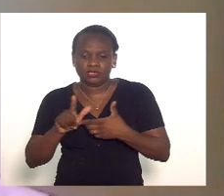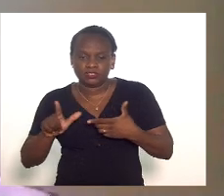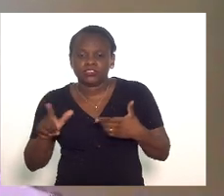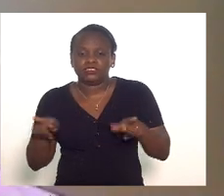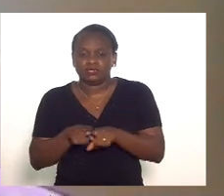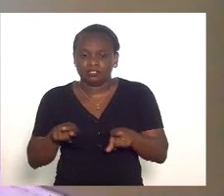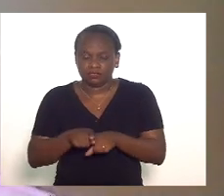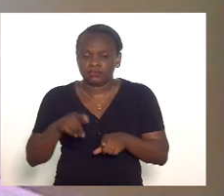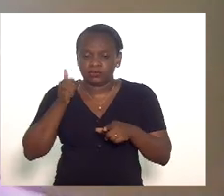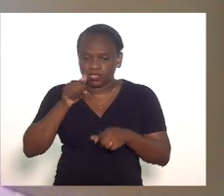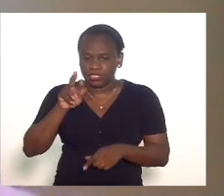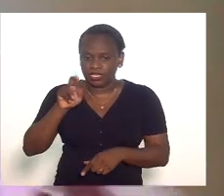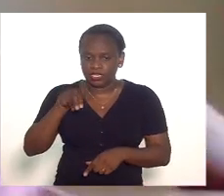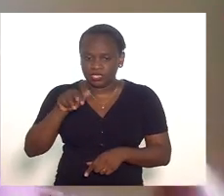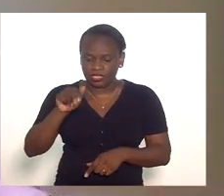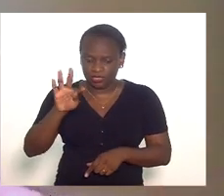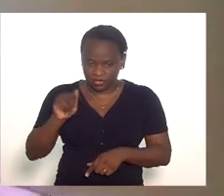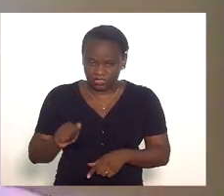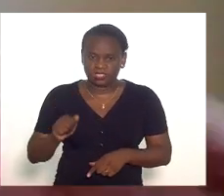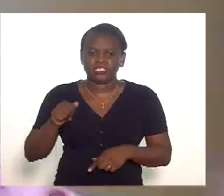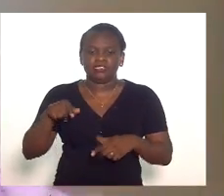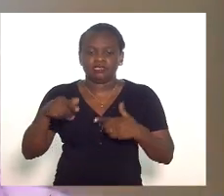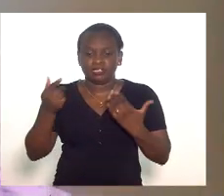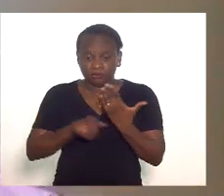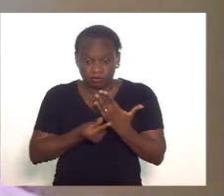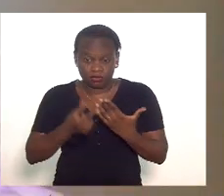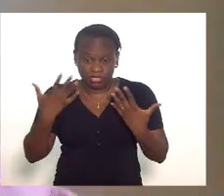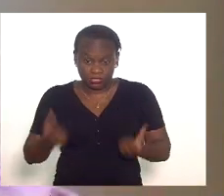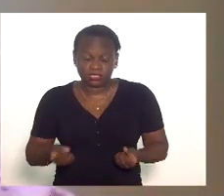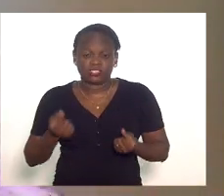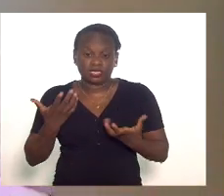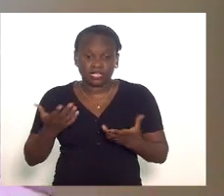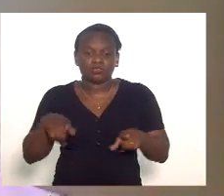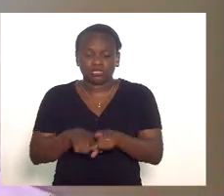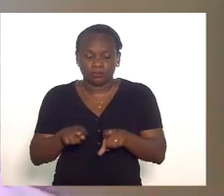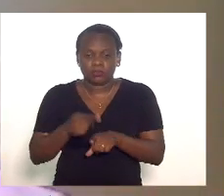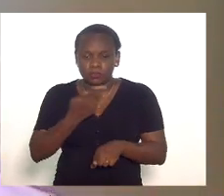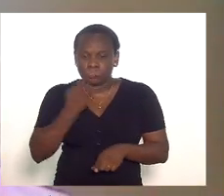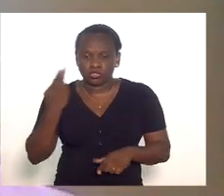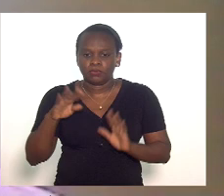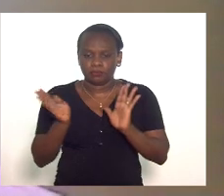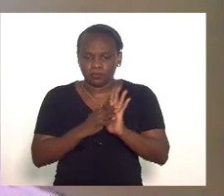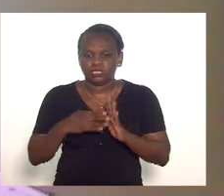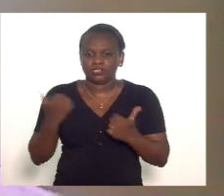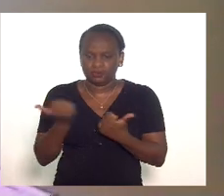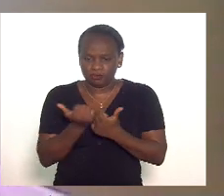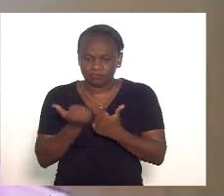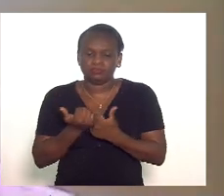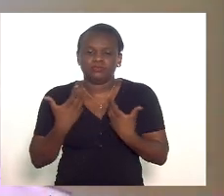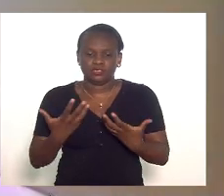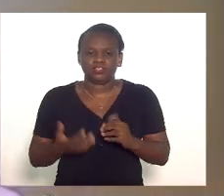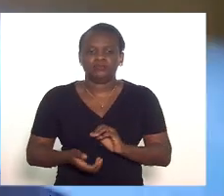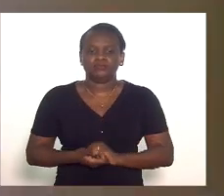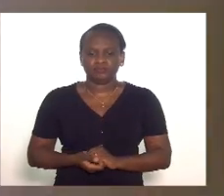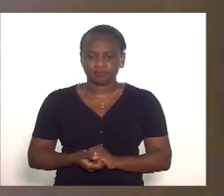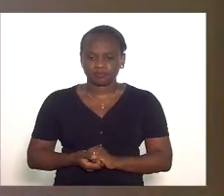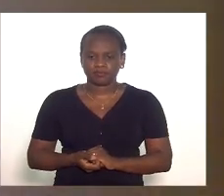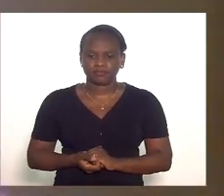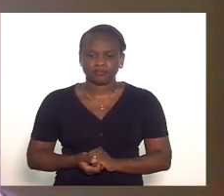também assim como a Renata se os autores assim entenderem eu gostaria também de me somar na coautoria desta matéria